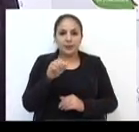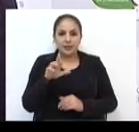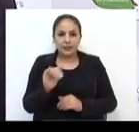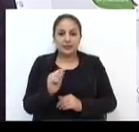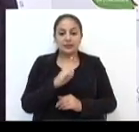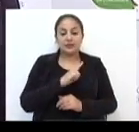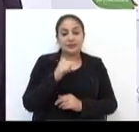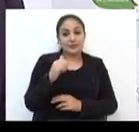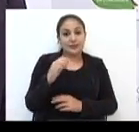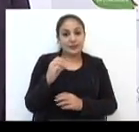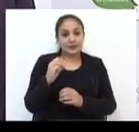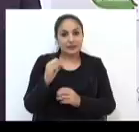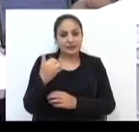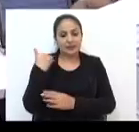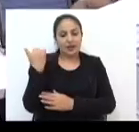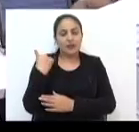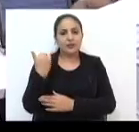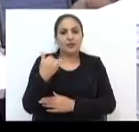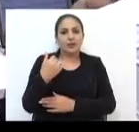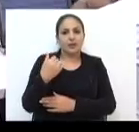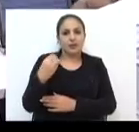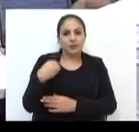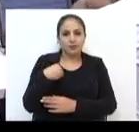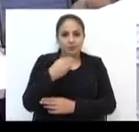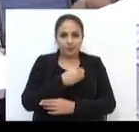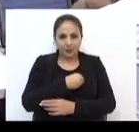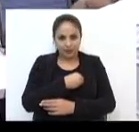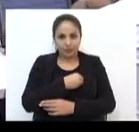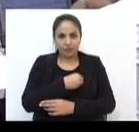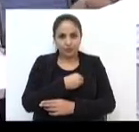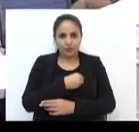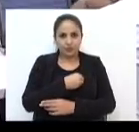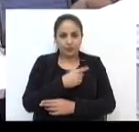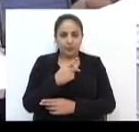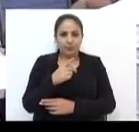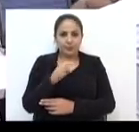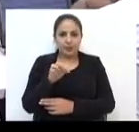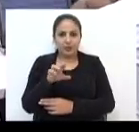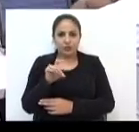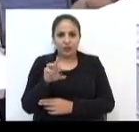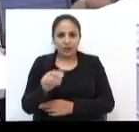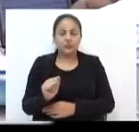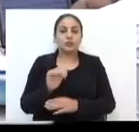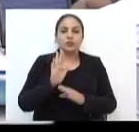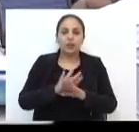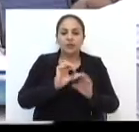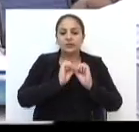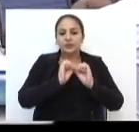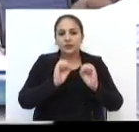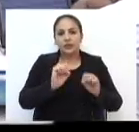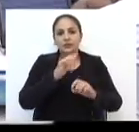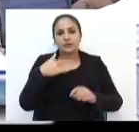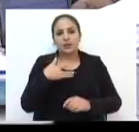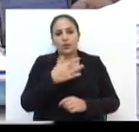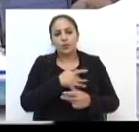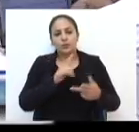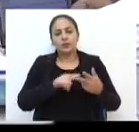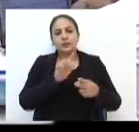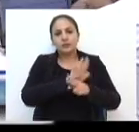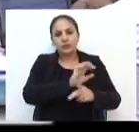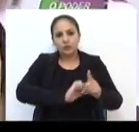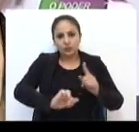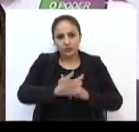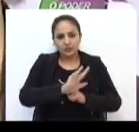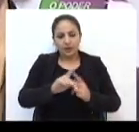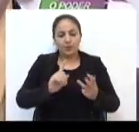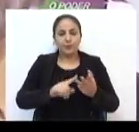e é médico pediatra. Já foi secretário municipal da Saúde, da Assistência Social e do Meio Ambiente.